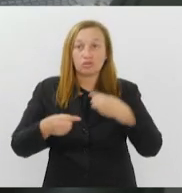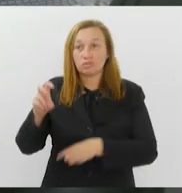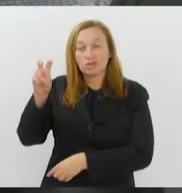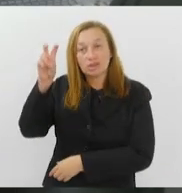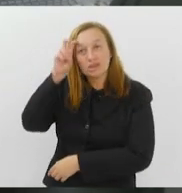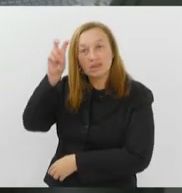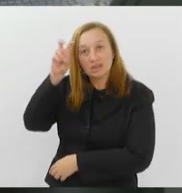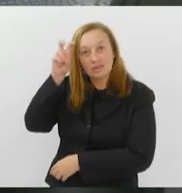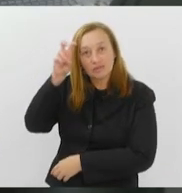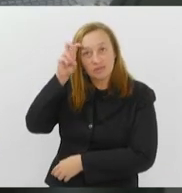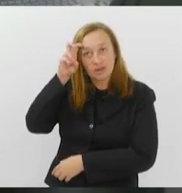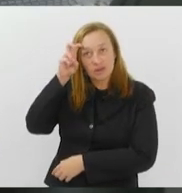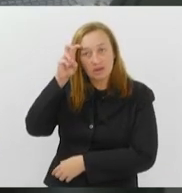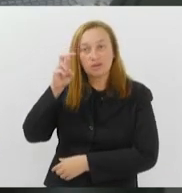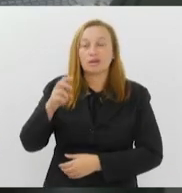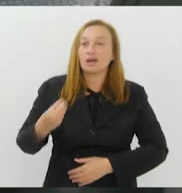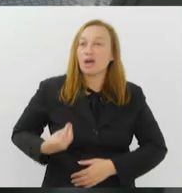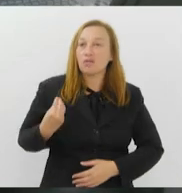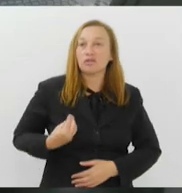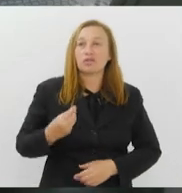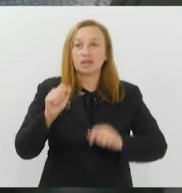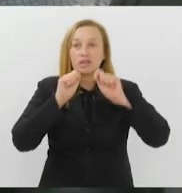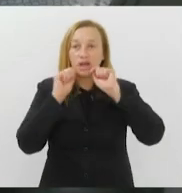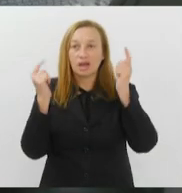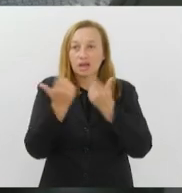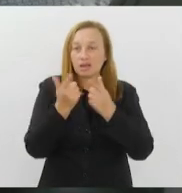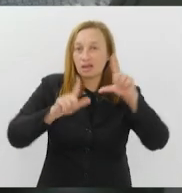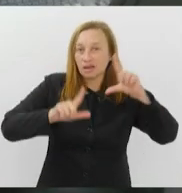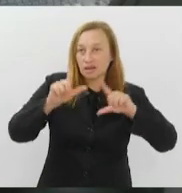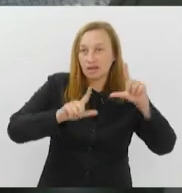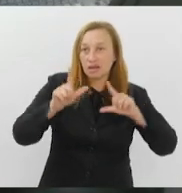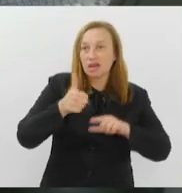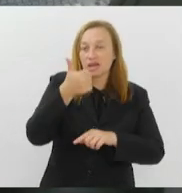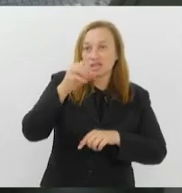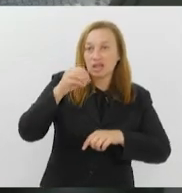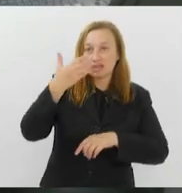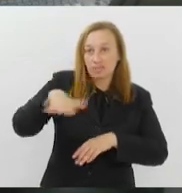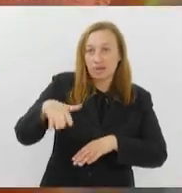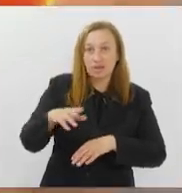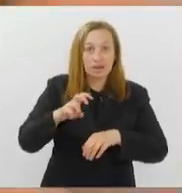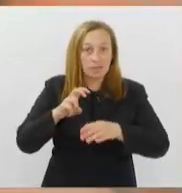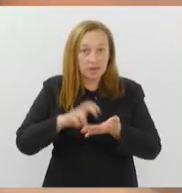-feira no plenário, com transmissão ao vivo da TV Alerja, partir das 10h30 da manhã.